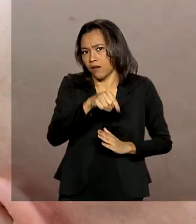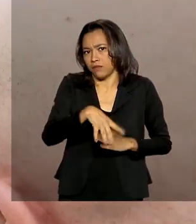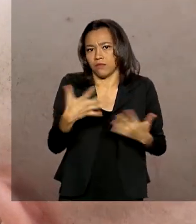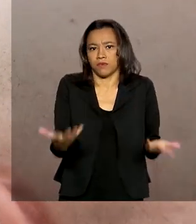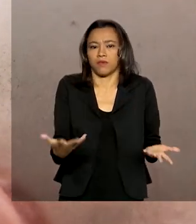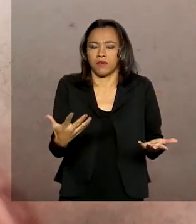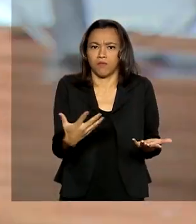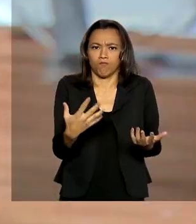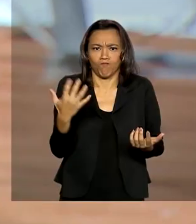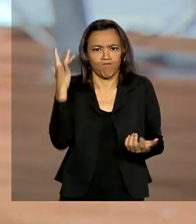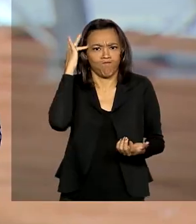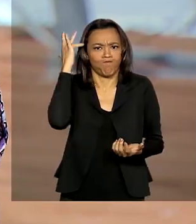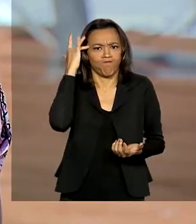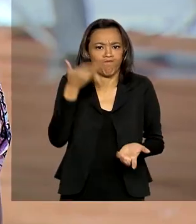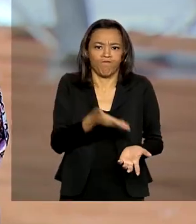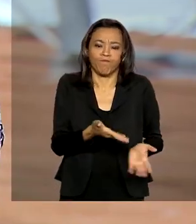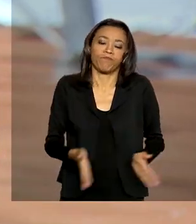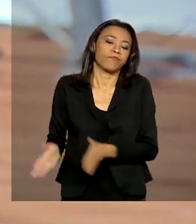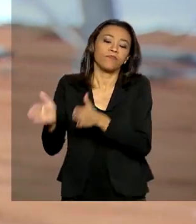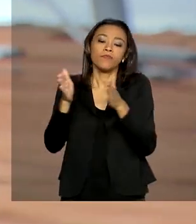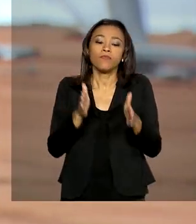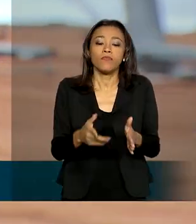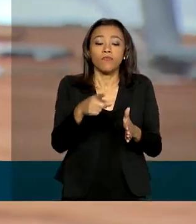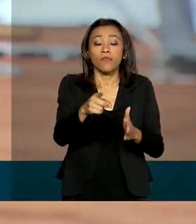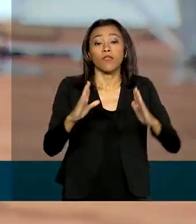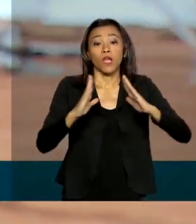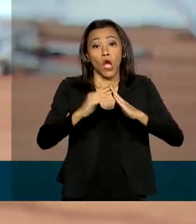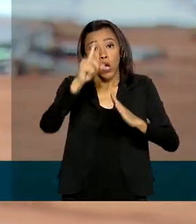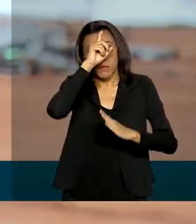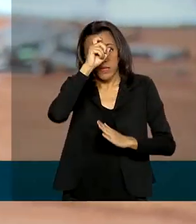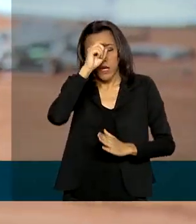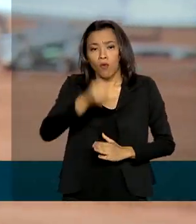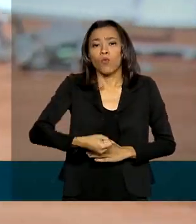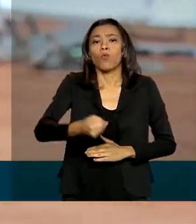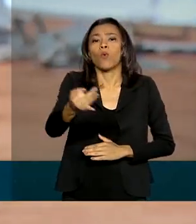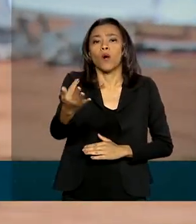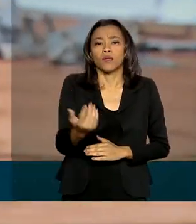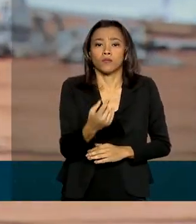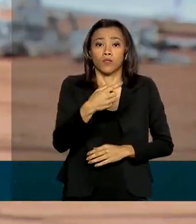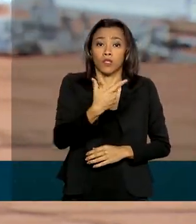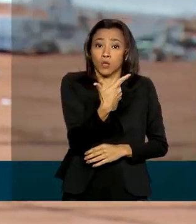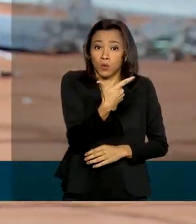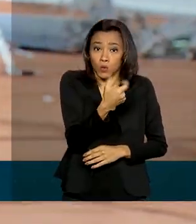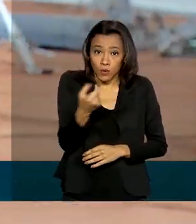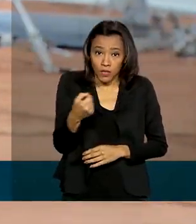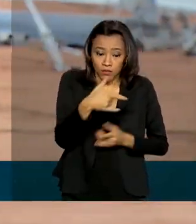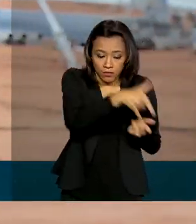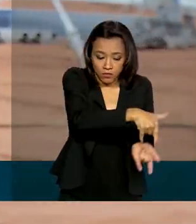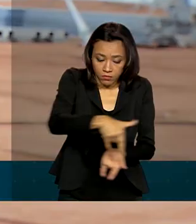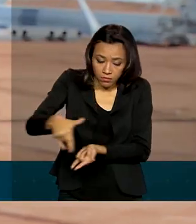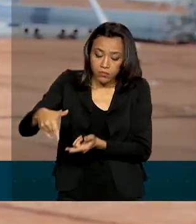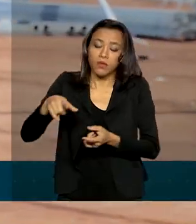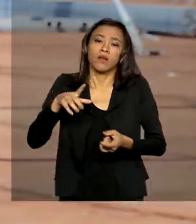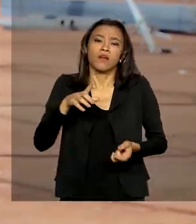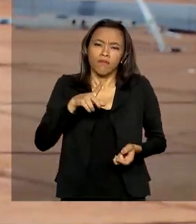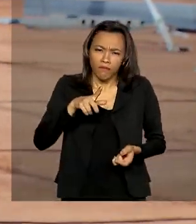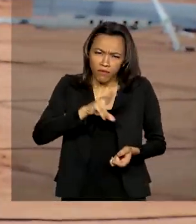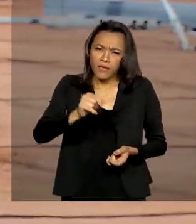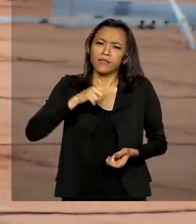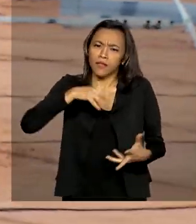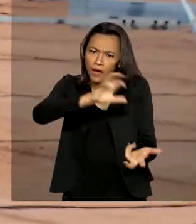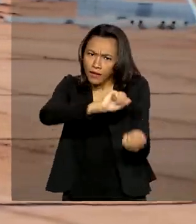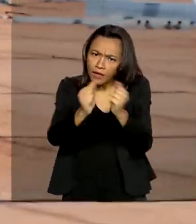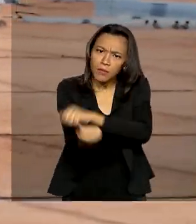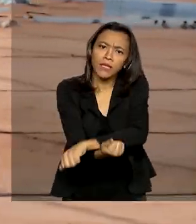complexidade no entorno. O hospital terá 200 leitos equipados com ventiladores e adaptáveis para se tornarem unidades